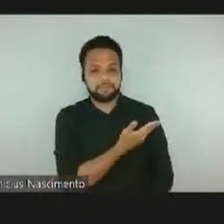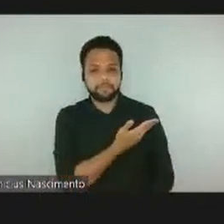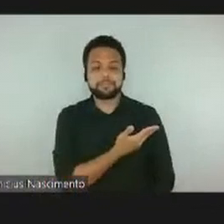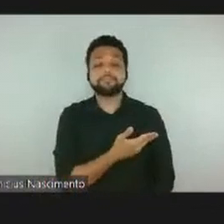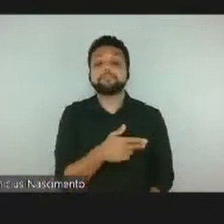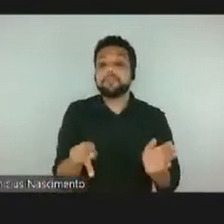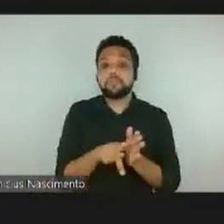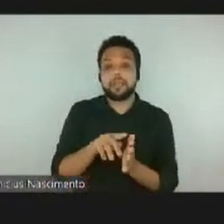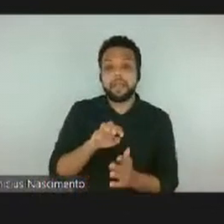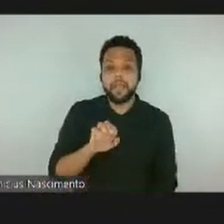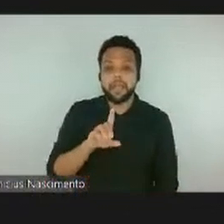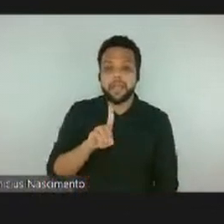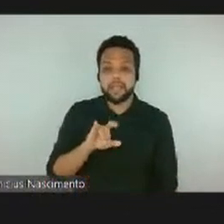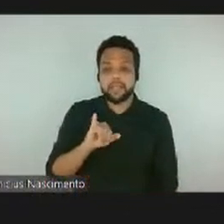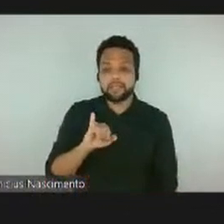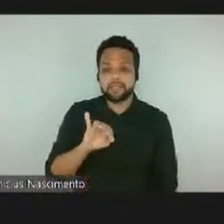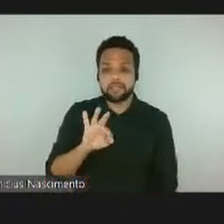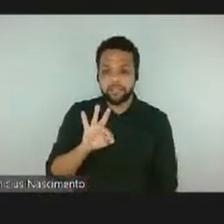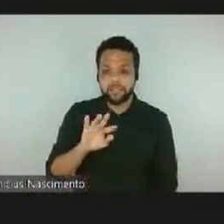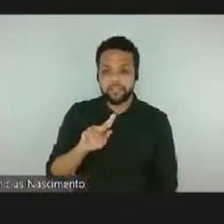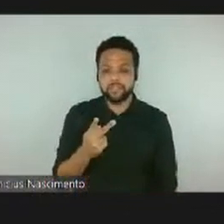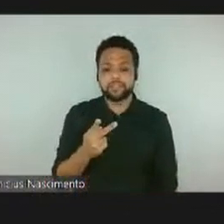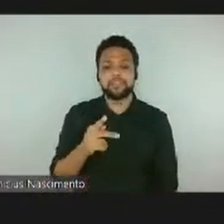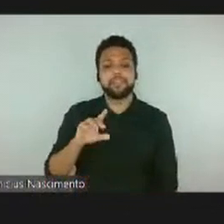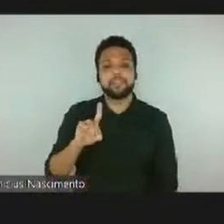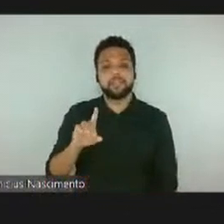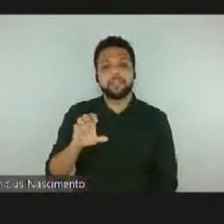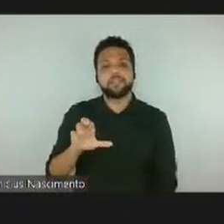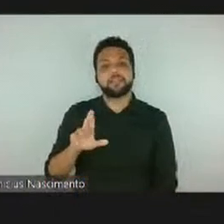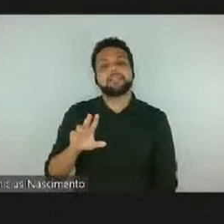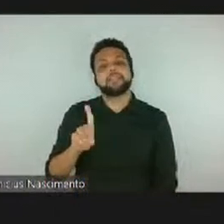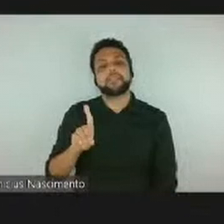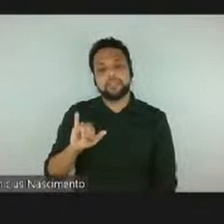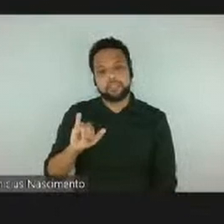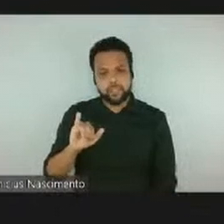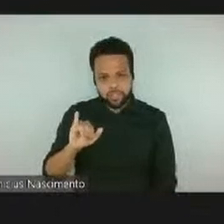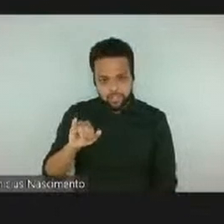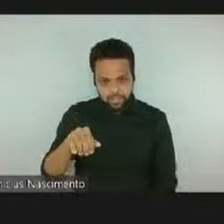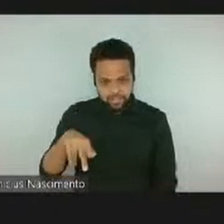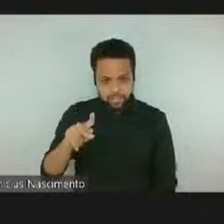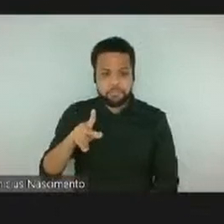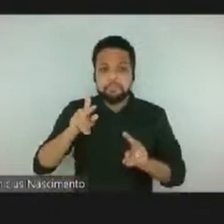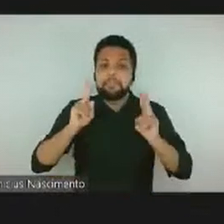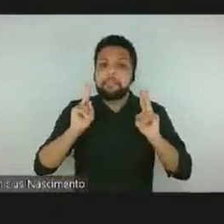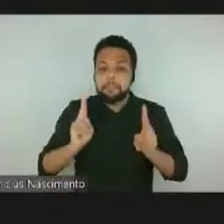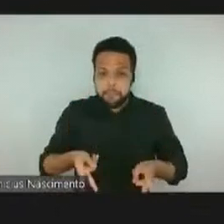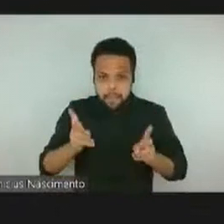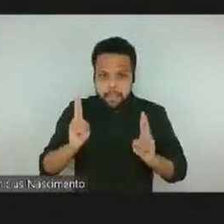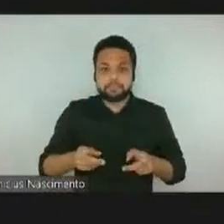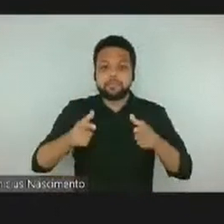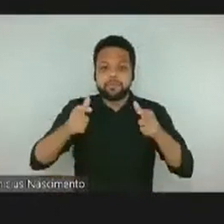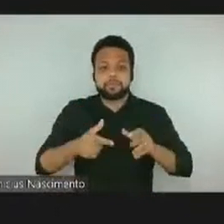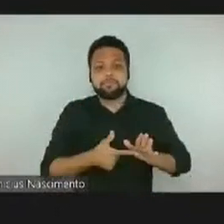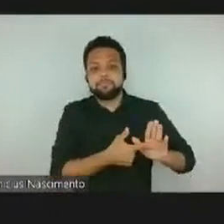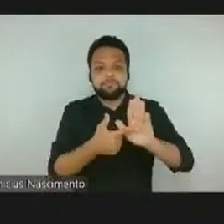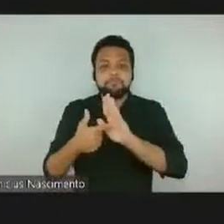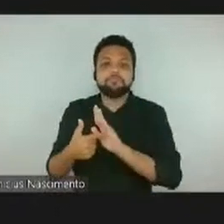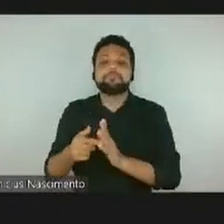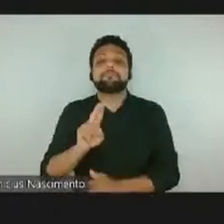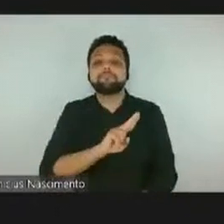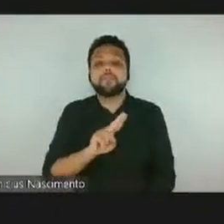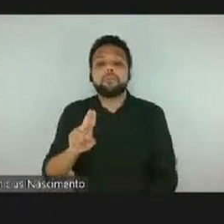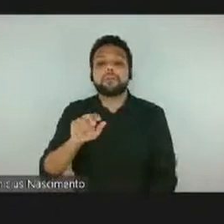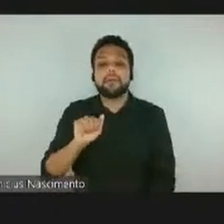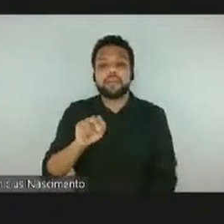Derdick, que também está em exposição na mesma, na mesma exposição, opa, desculpe, que se chama Averso